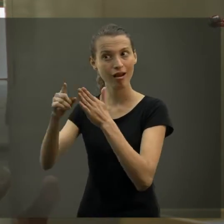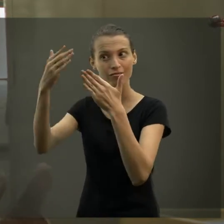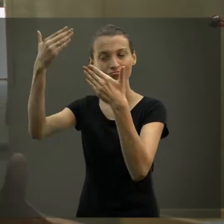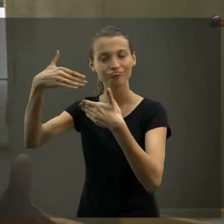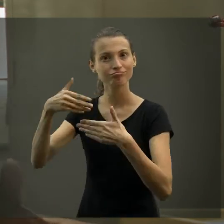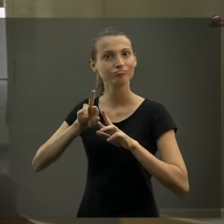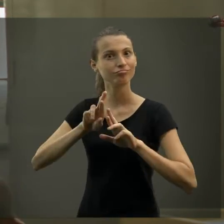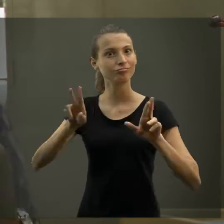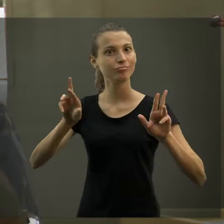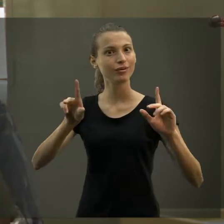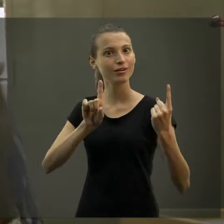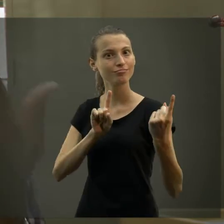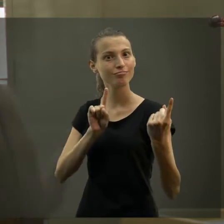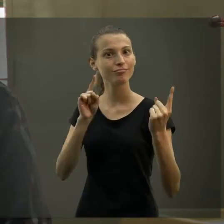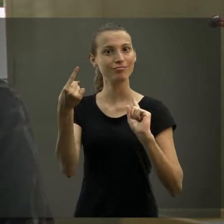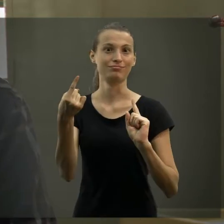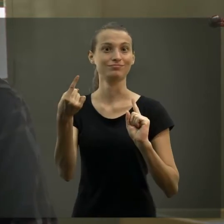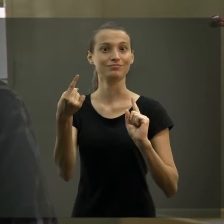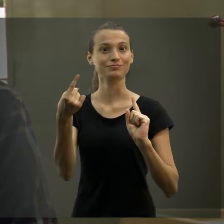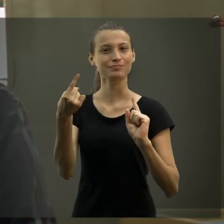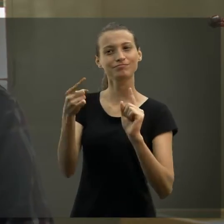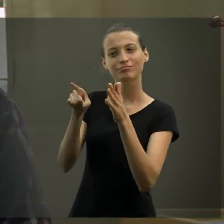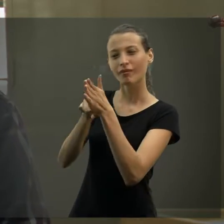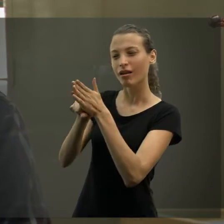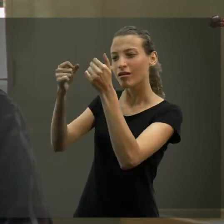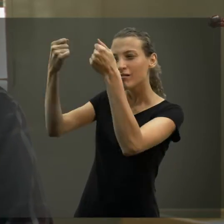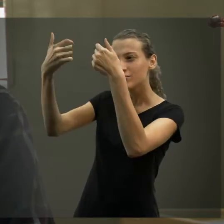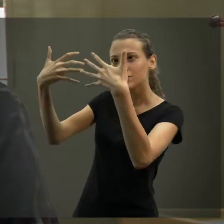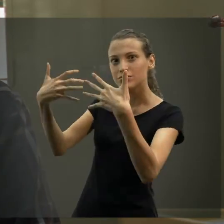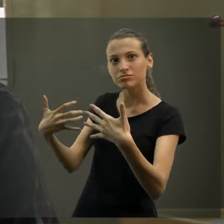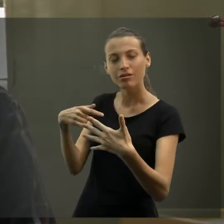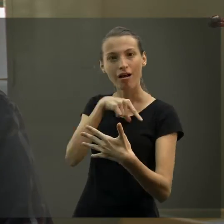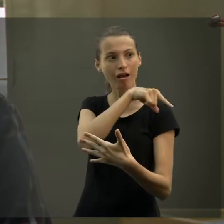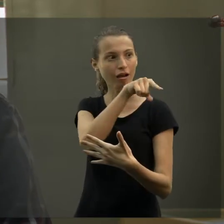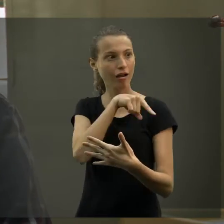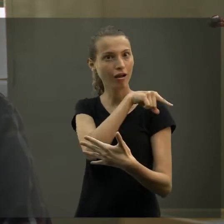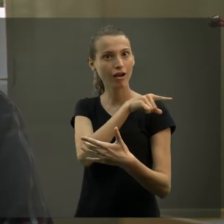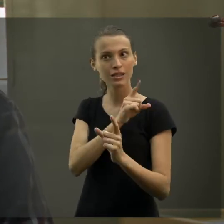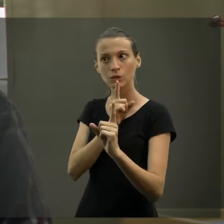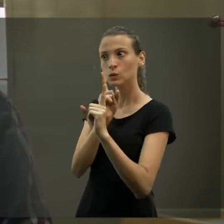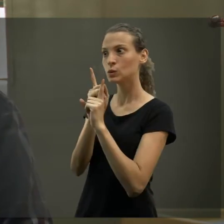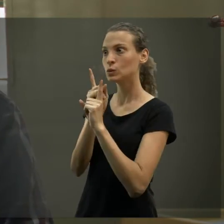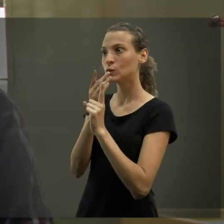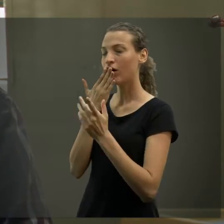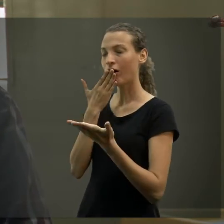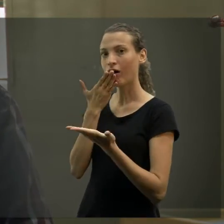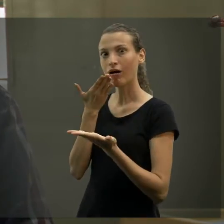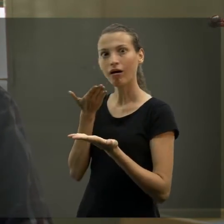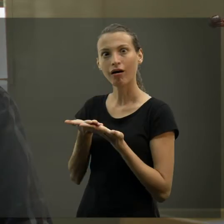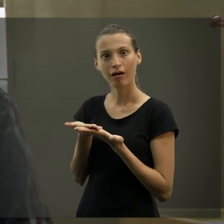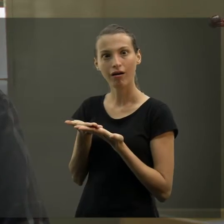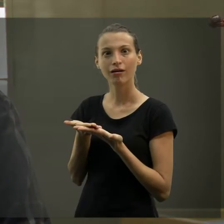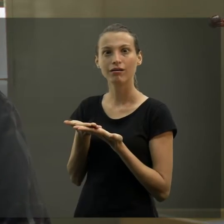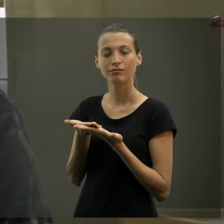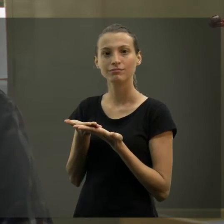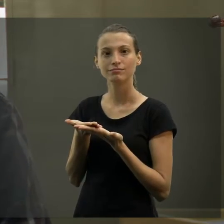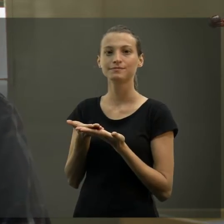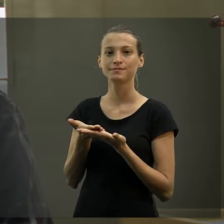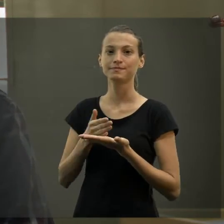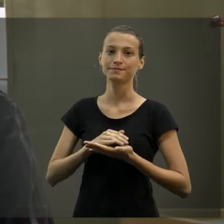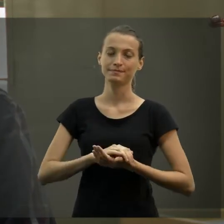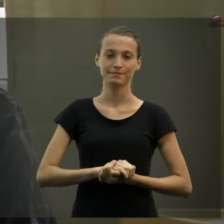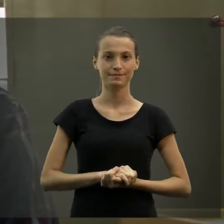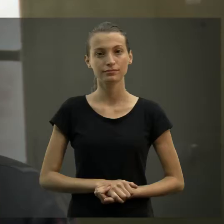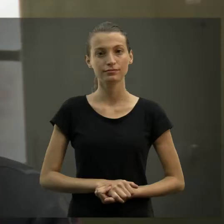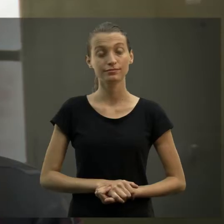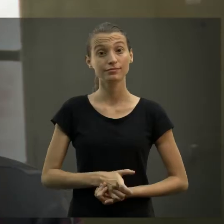significativa no campo. E ao ver a si mesmo no processo autoconfrontativo, eles foram surpreendidos com aquilo que eles